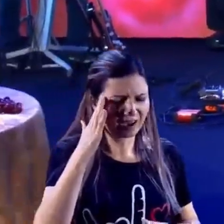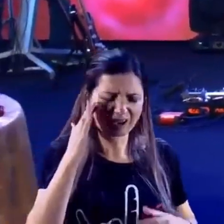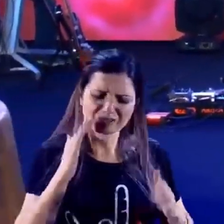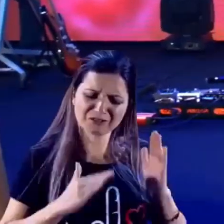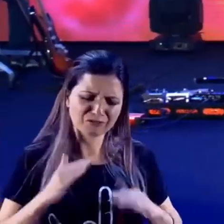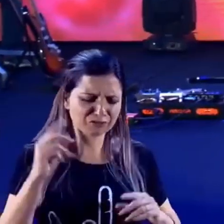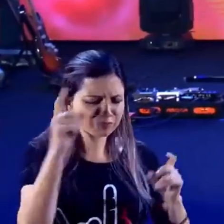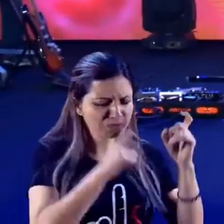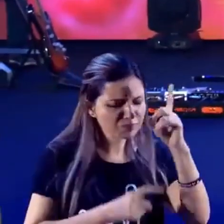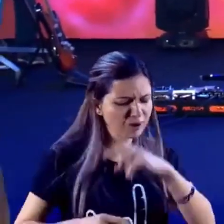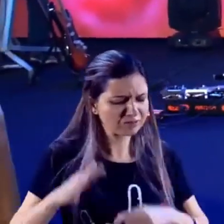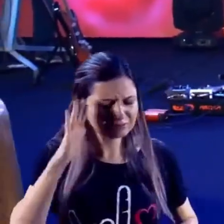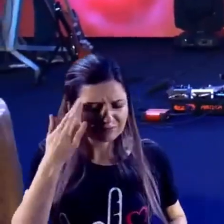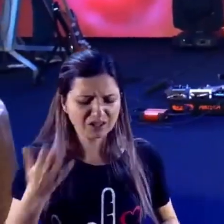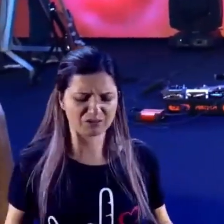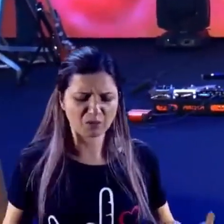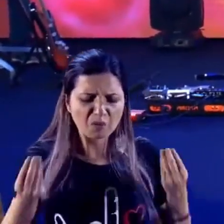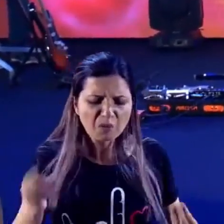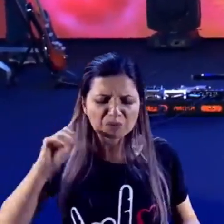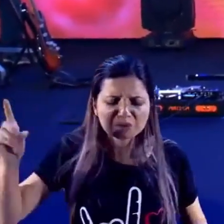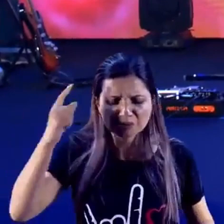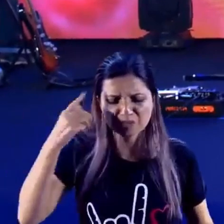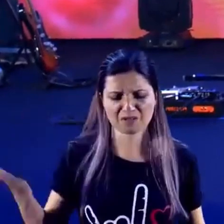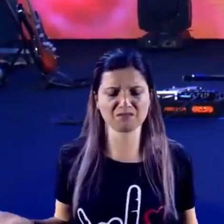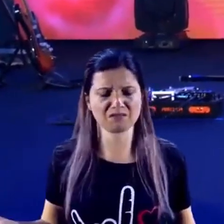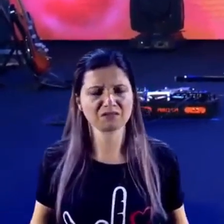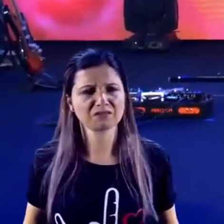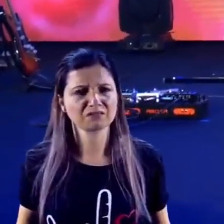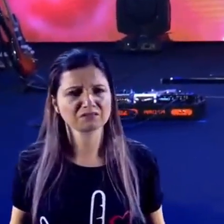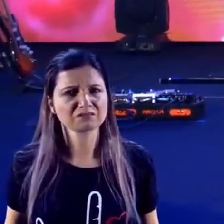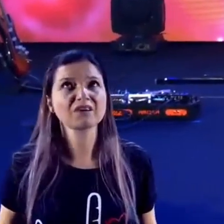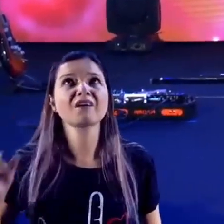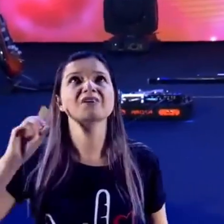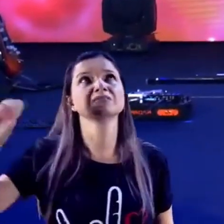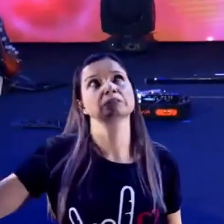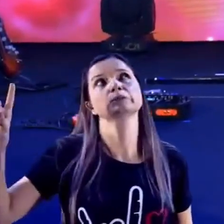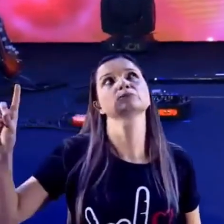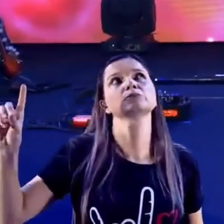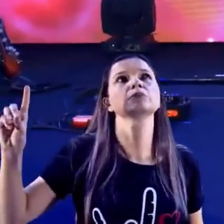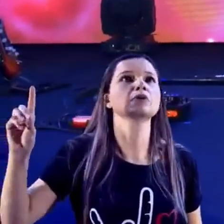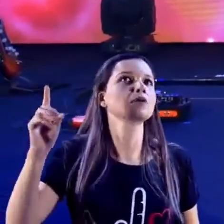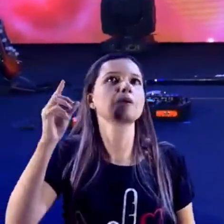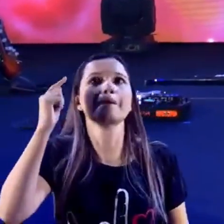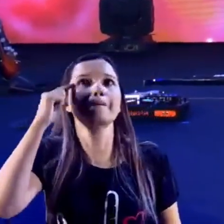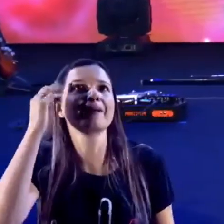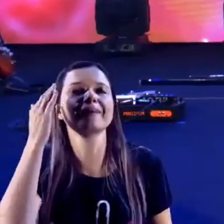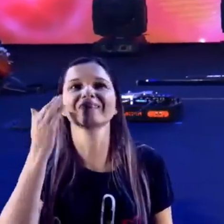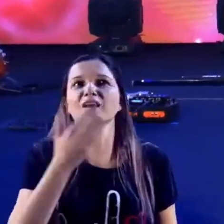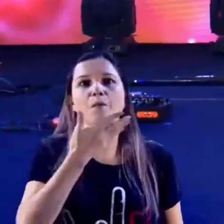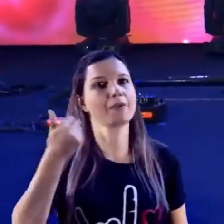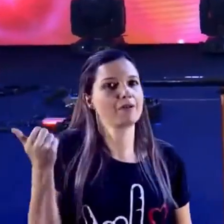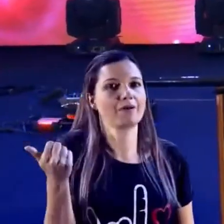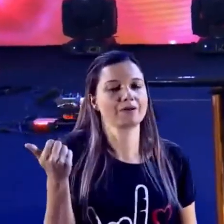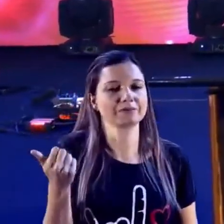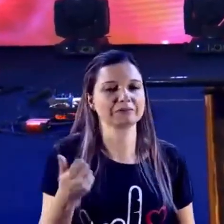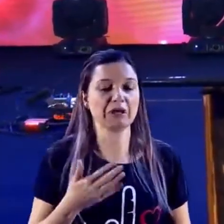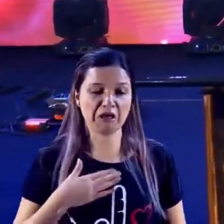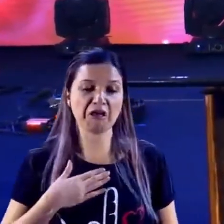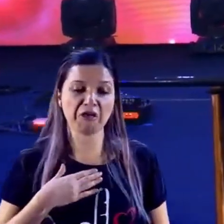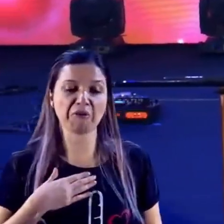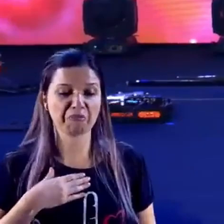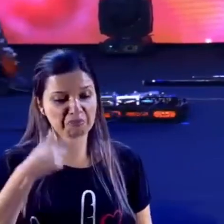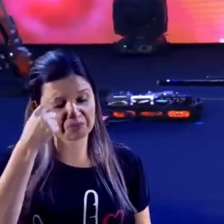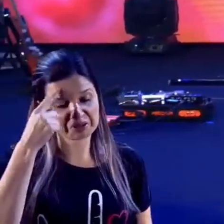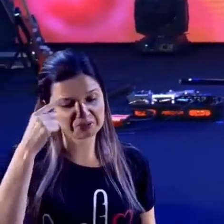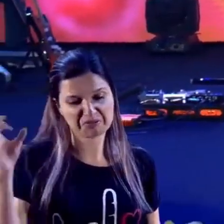nossa mente. Como que Deus pensa? Deus pensa dessa maneira. Você está achando que as coisas vão